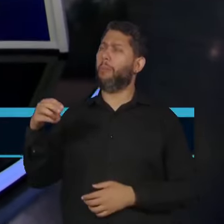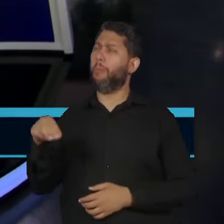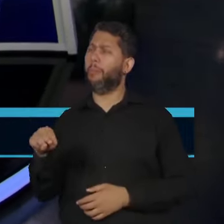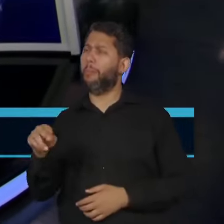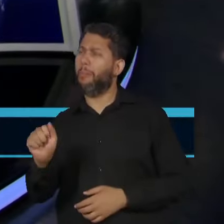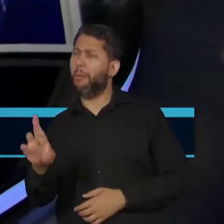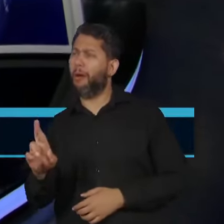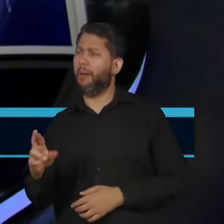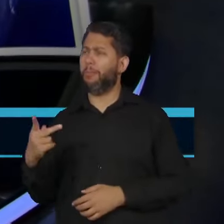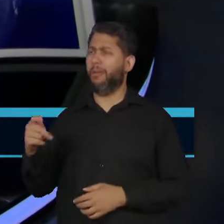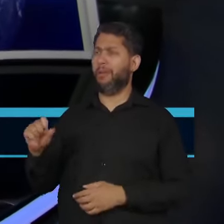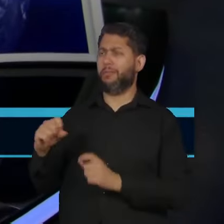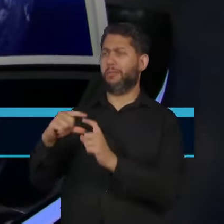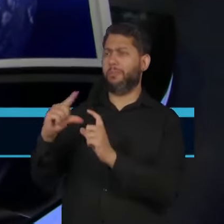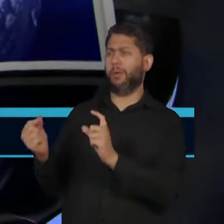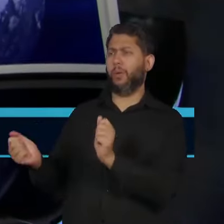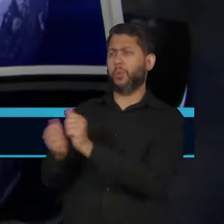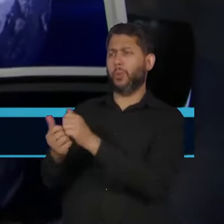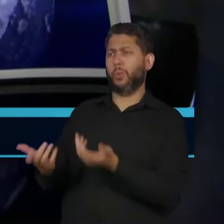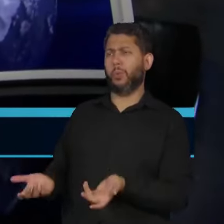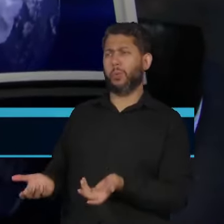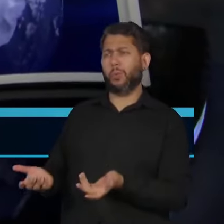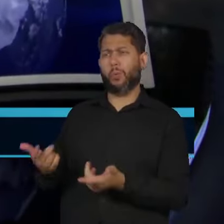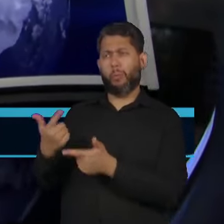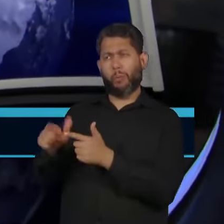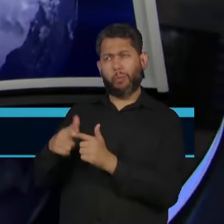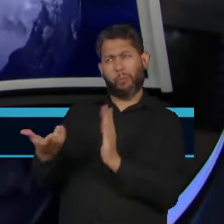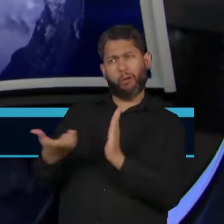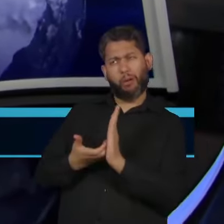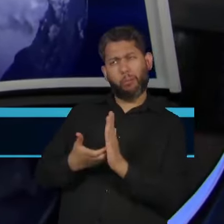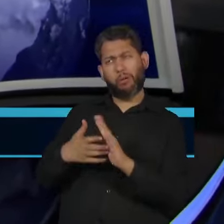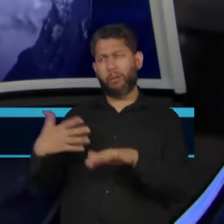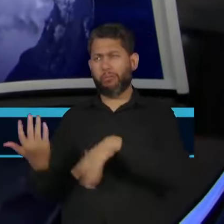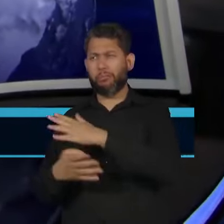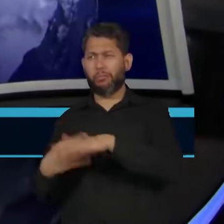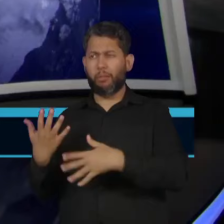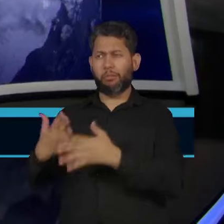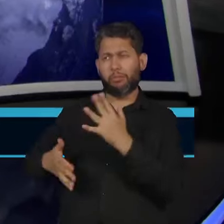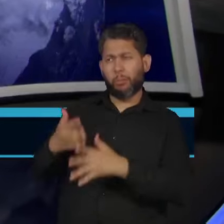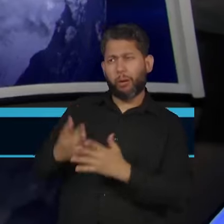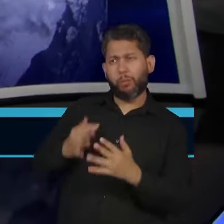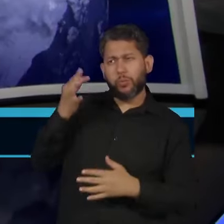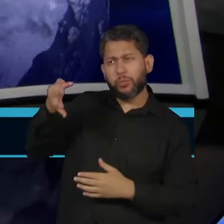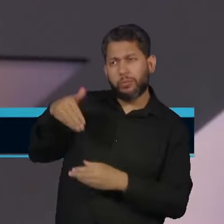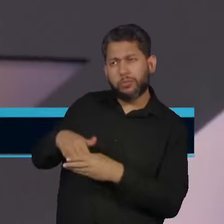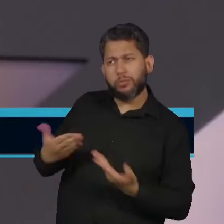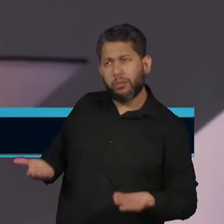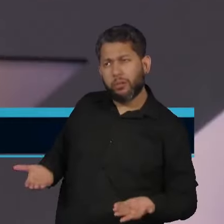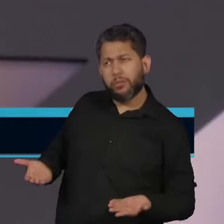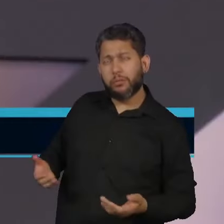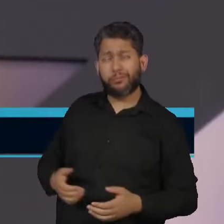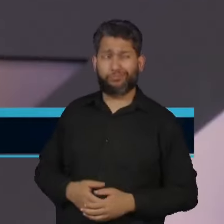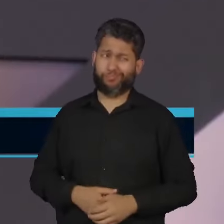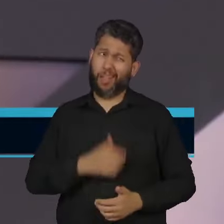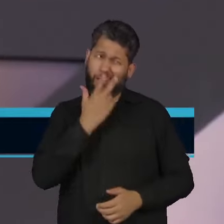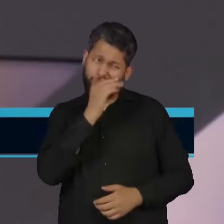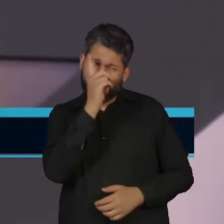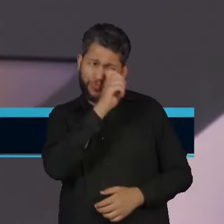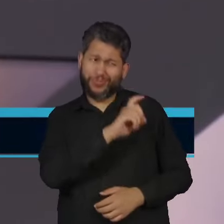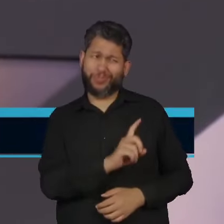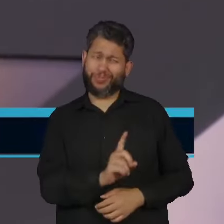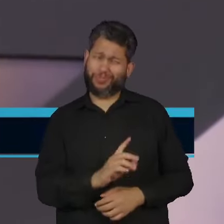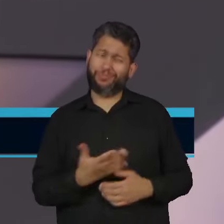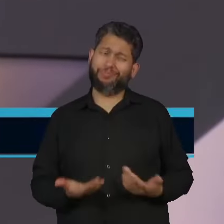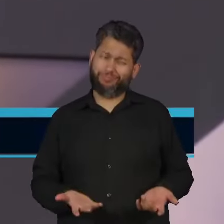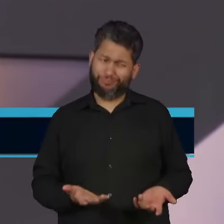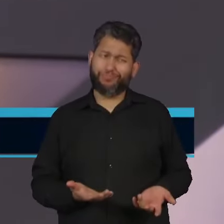mexer com o equilíbrio da Câmara e afetar a dinâmica das futuras eleições? Olha, é bastante difícil, Karen. Na verdade,